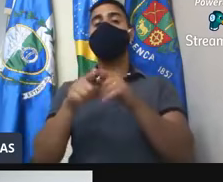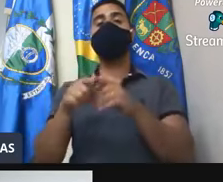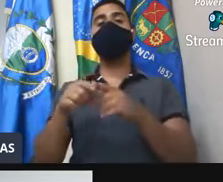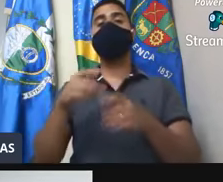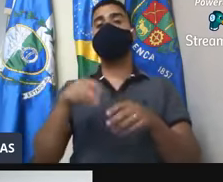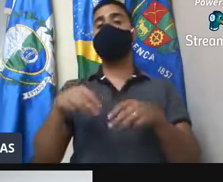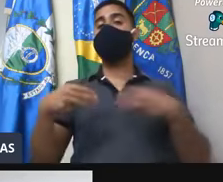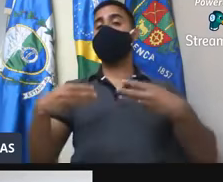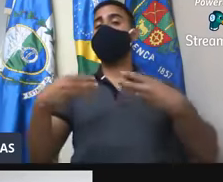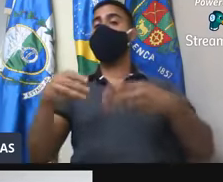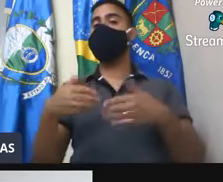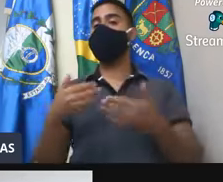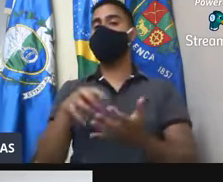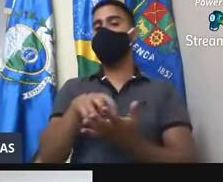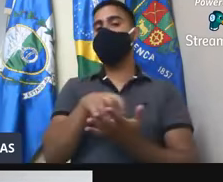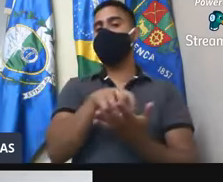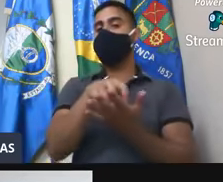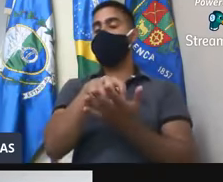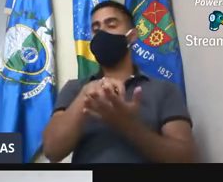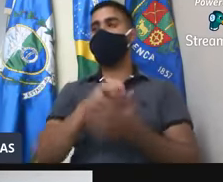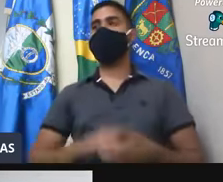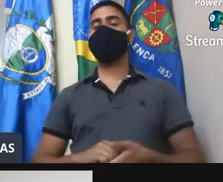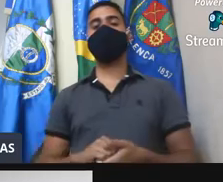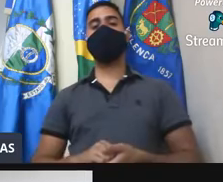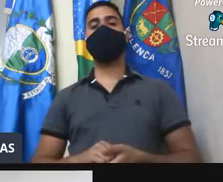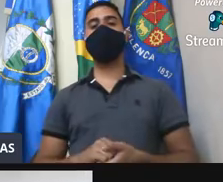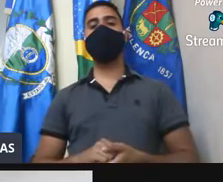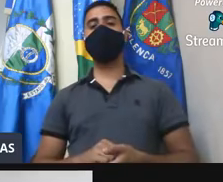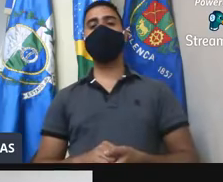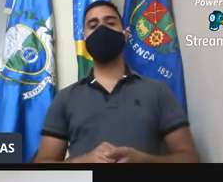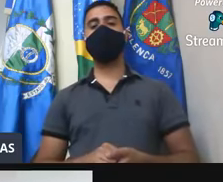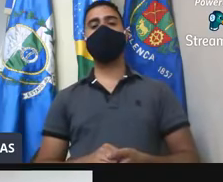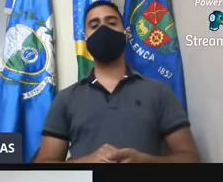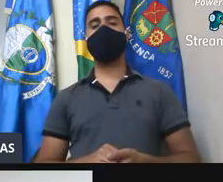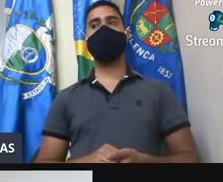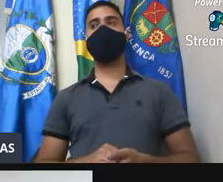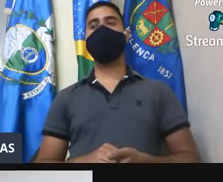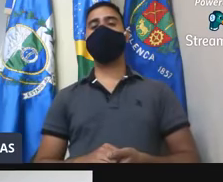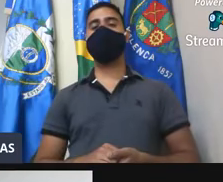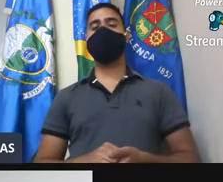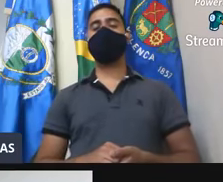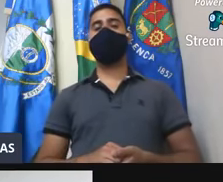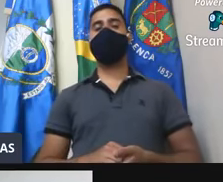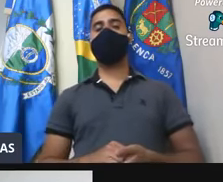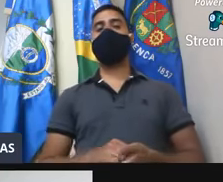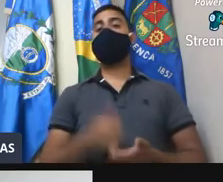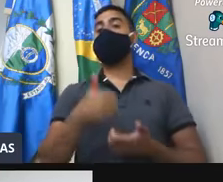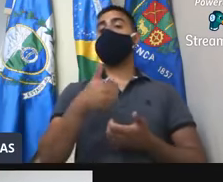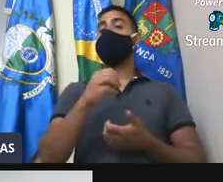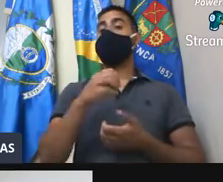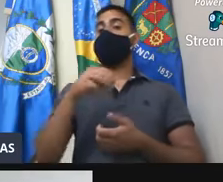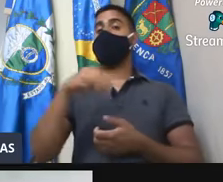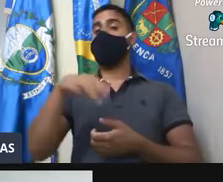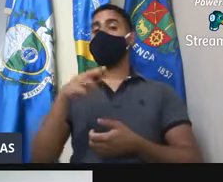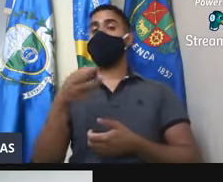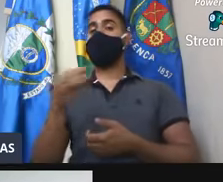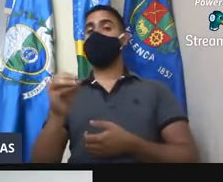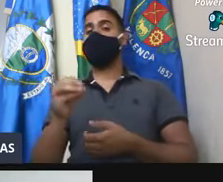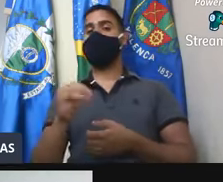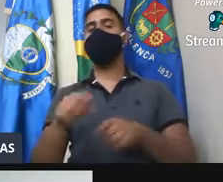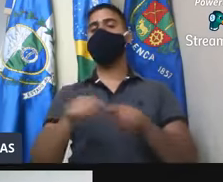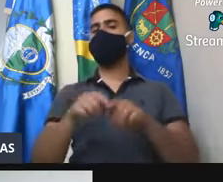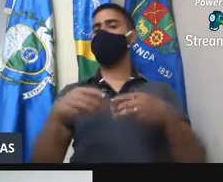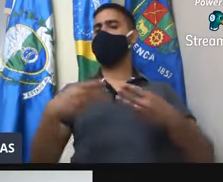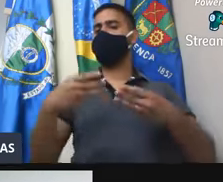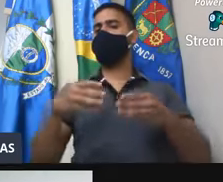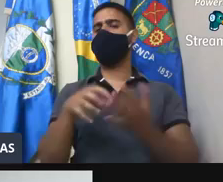projeto de infraestrutura turística, Unidade Orçamentária do Ministério do Turismo. Portaria 39 de 10 de março de 2017 do Ministério